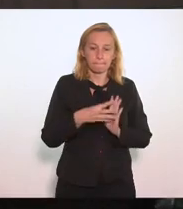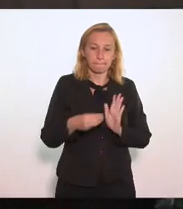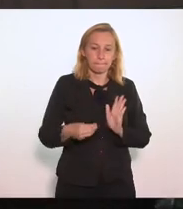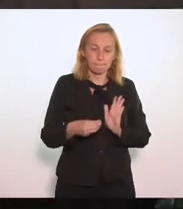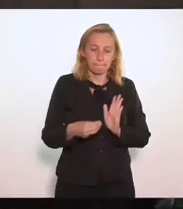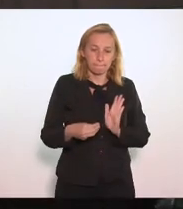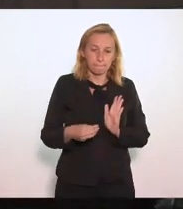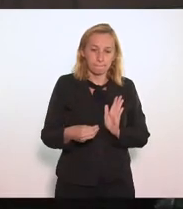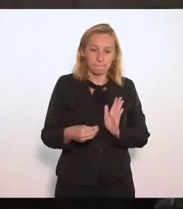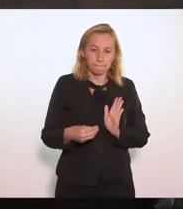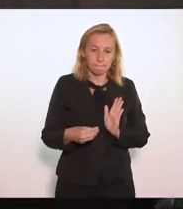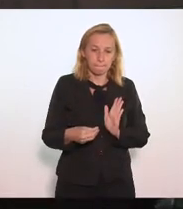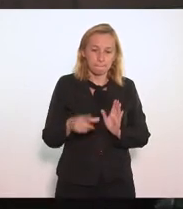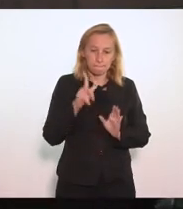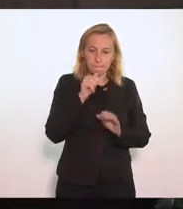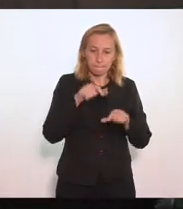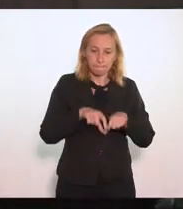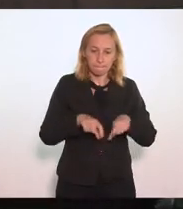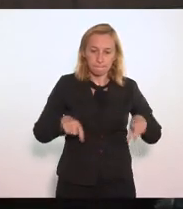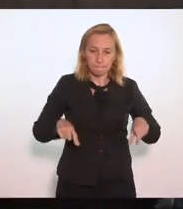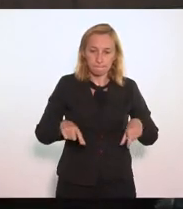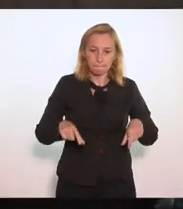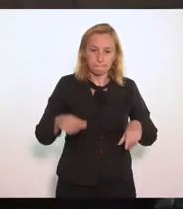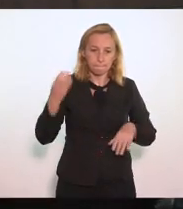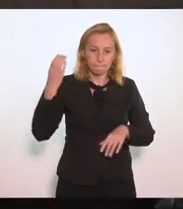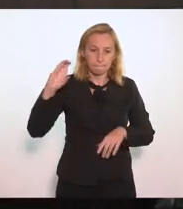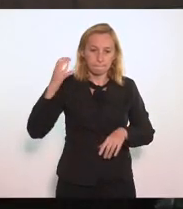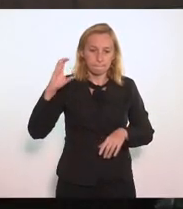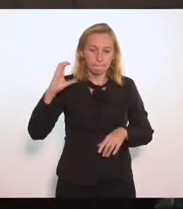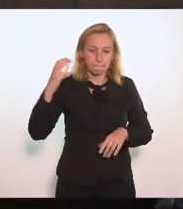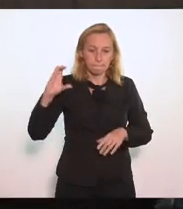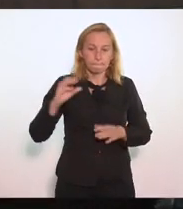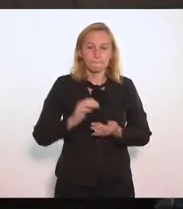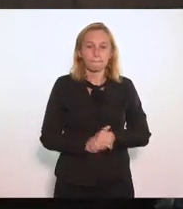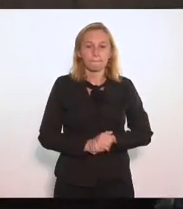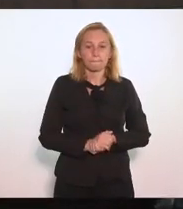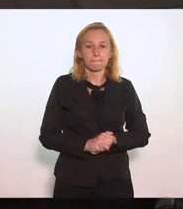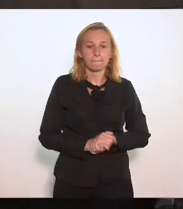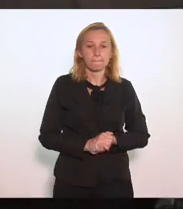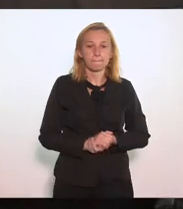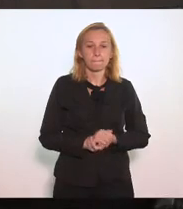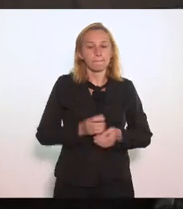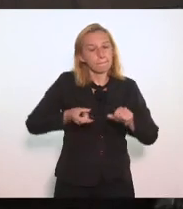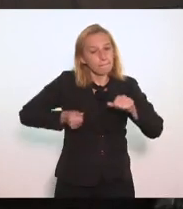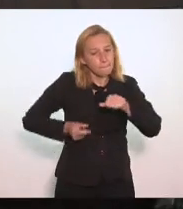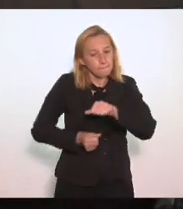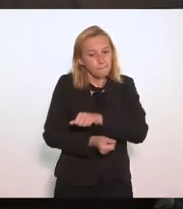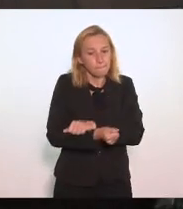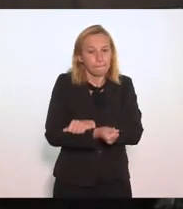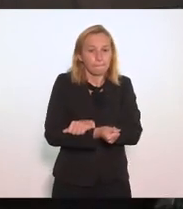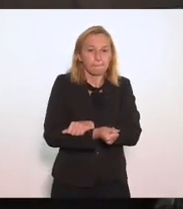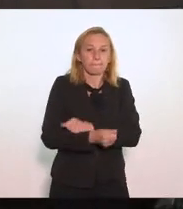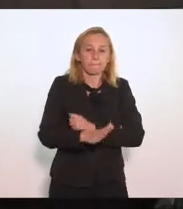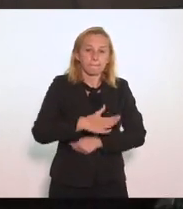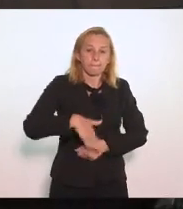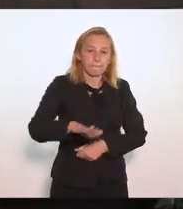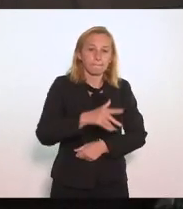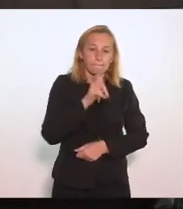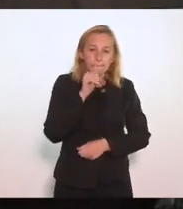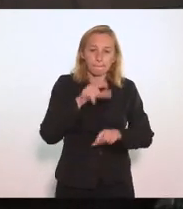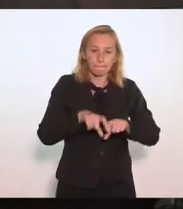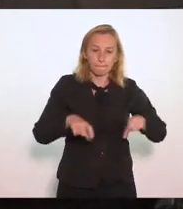concessão De água De Niterói Foi baseado Na premissa De investimentos Robustos Na área Do saneamento